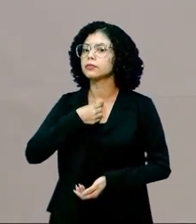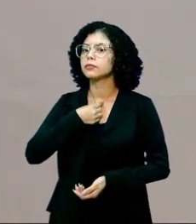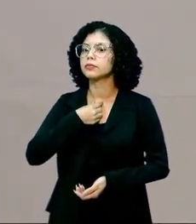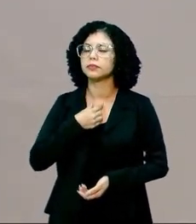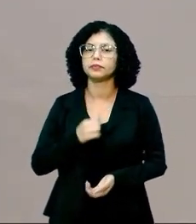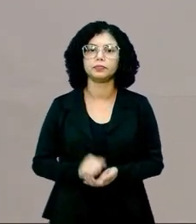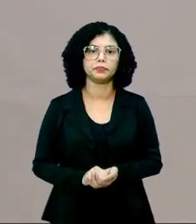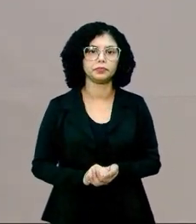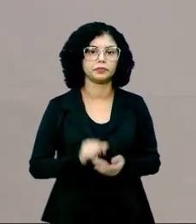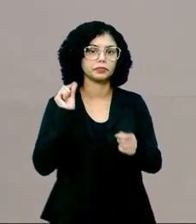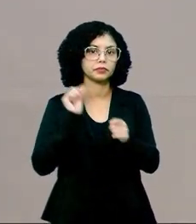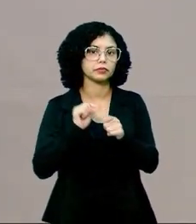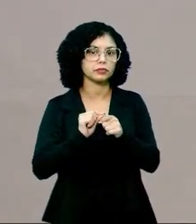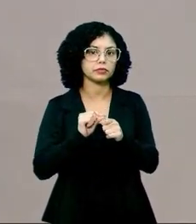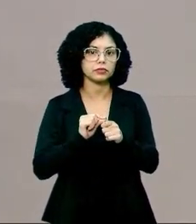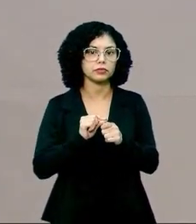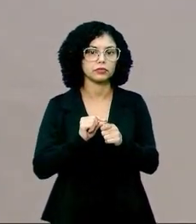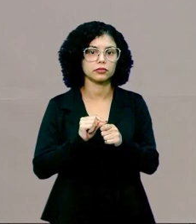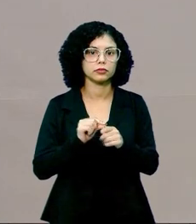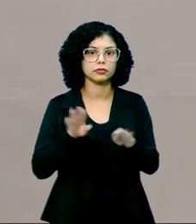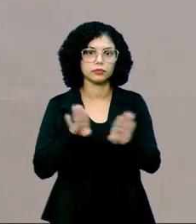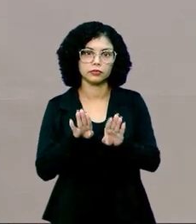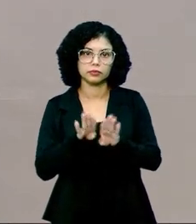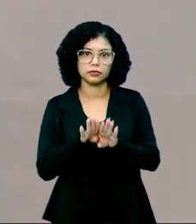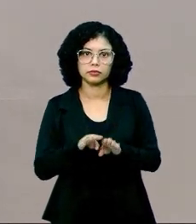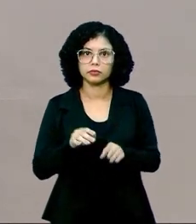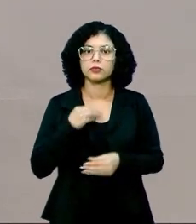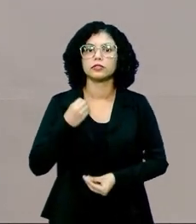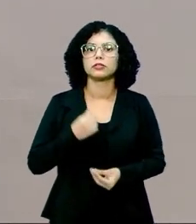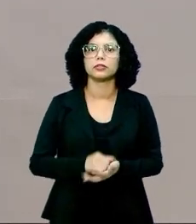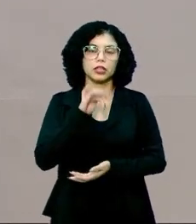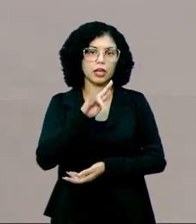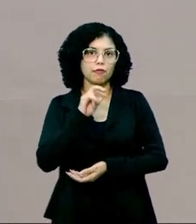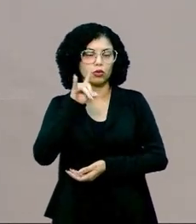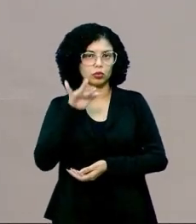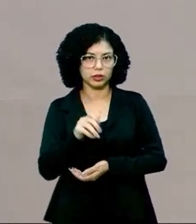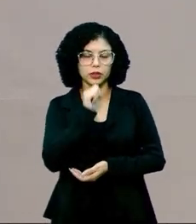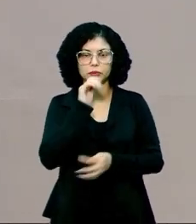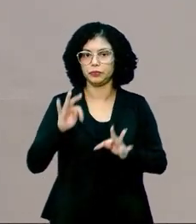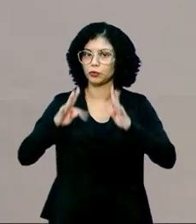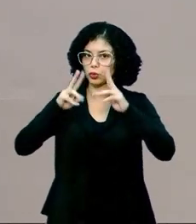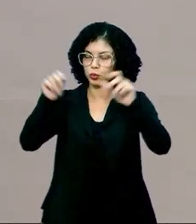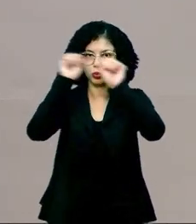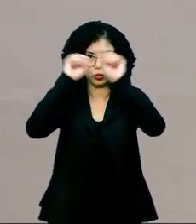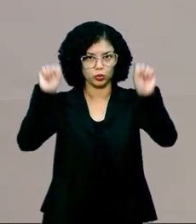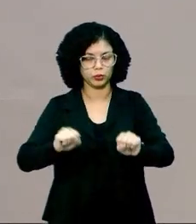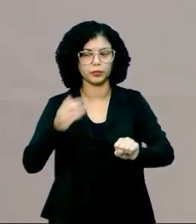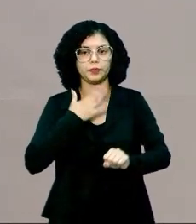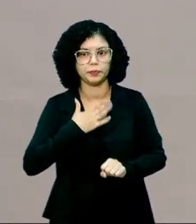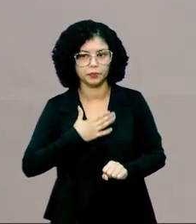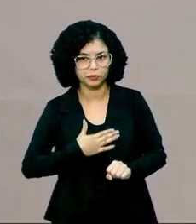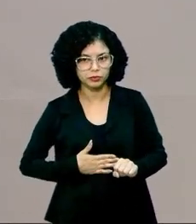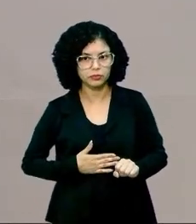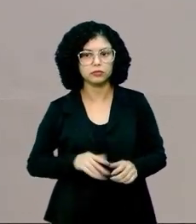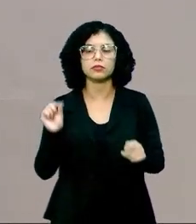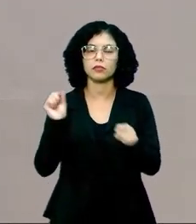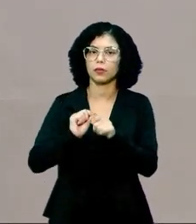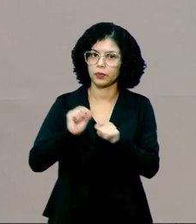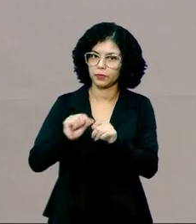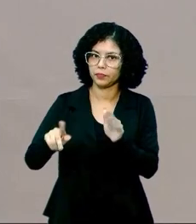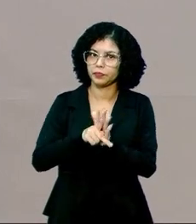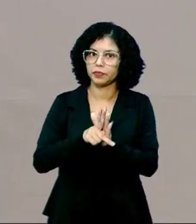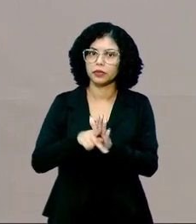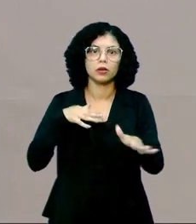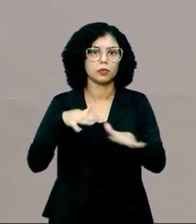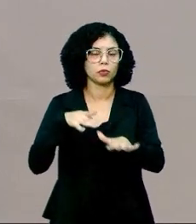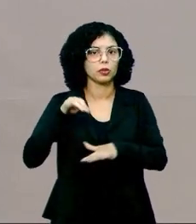o esôfago, ele faz esses movimentos peristálticos, que são involuntários. Então, todo o nosso sistema digestório é realizado em movimentos